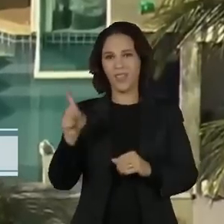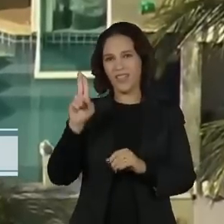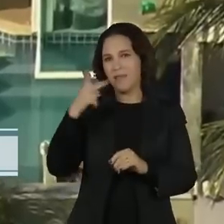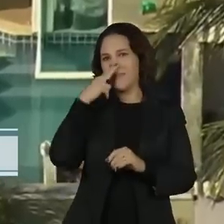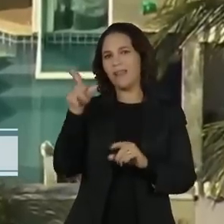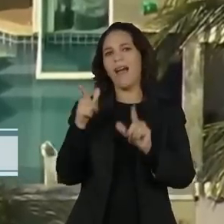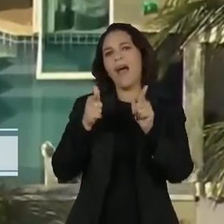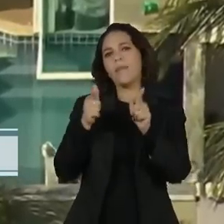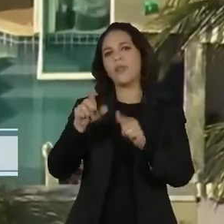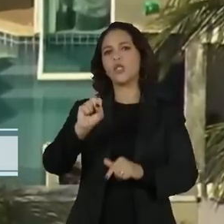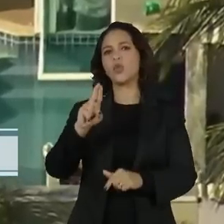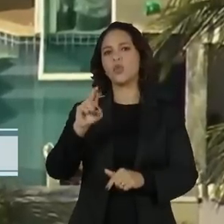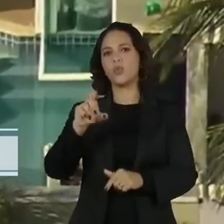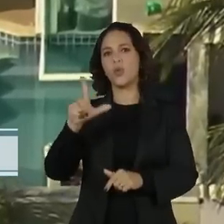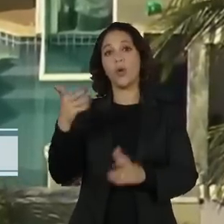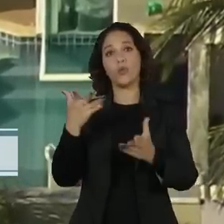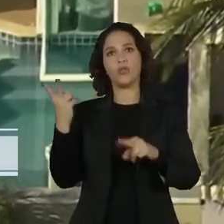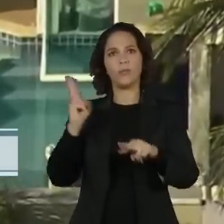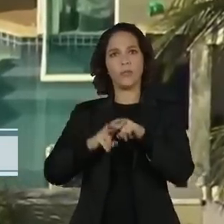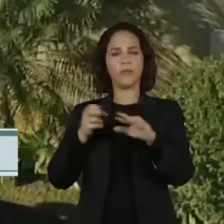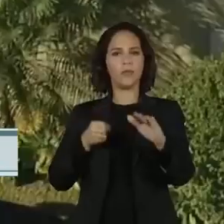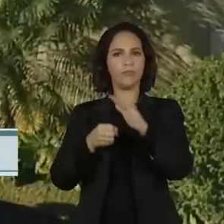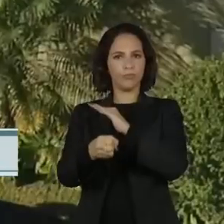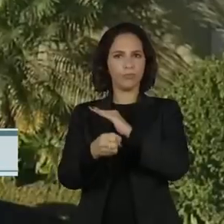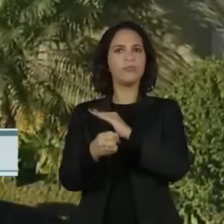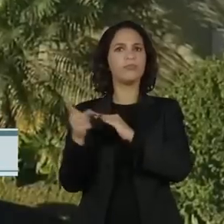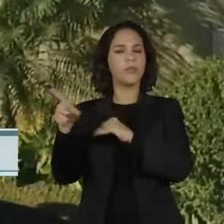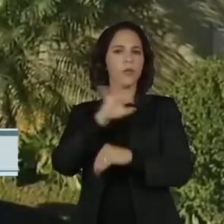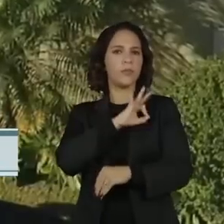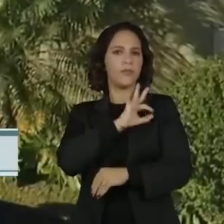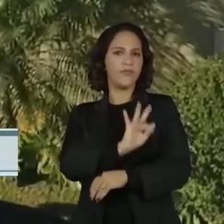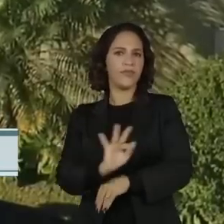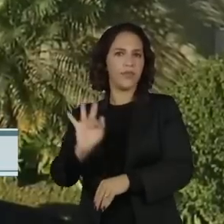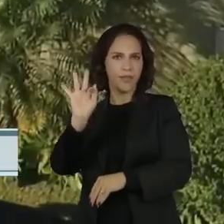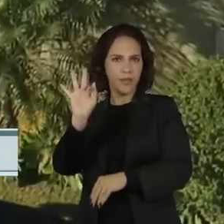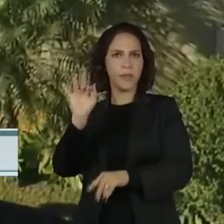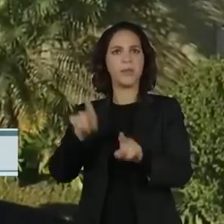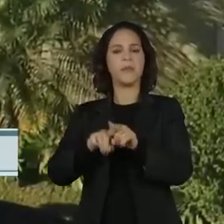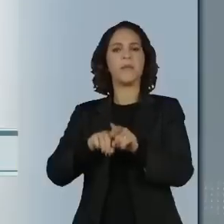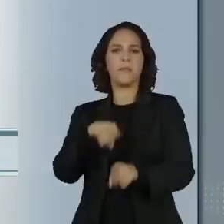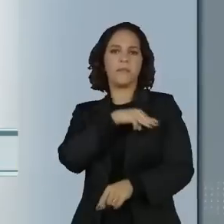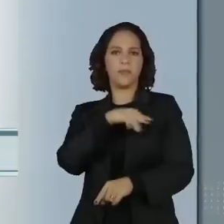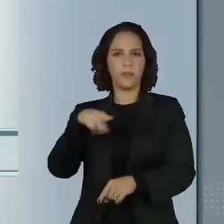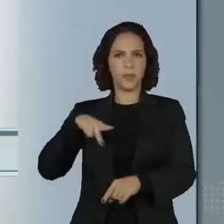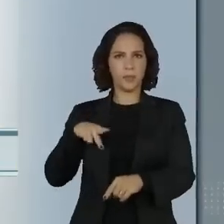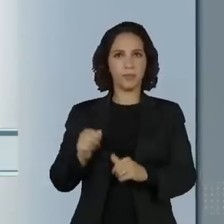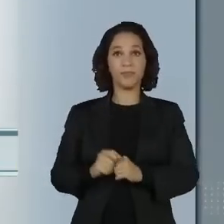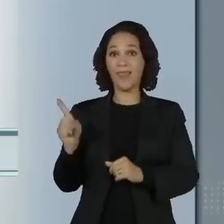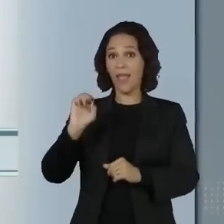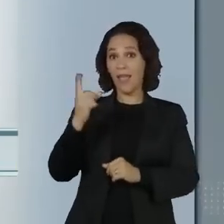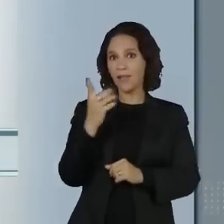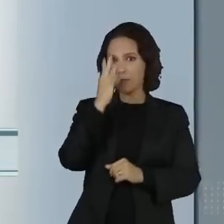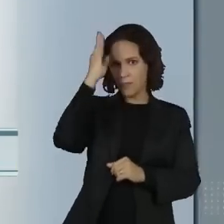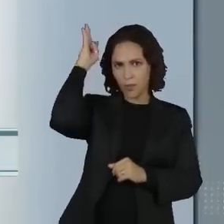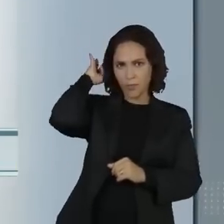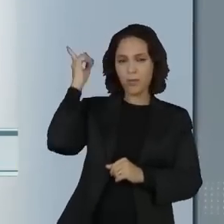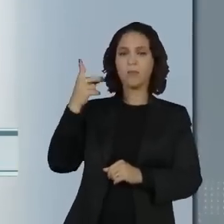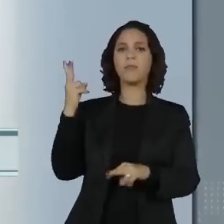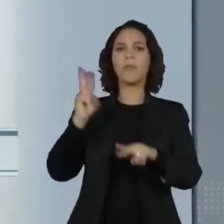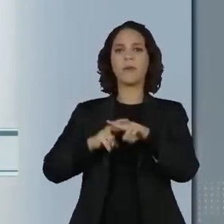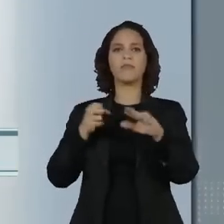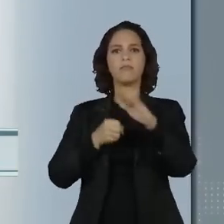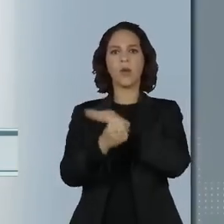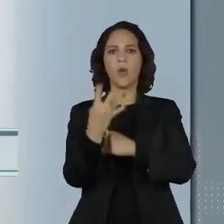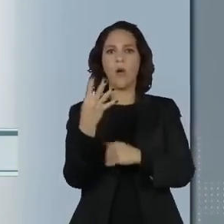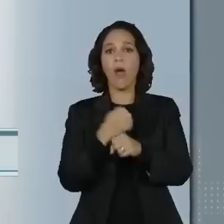detido hoje cedo na casa dele durante a Operação Elpis da Polícia Federal e do Ministério Público. O ex-bombeiro foi condenado a quatro anos